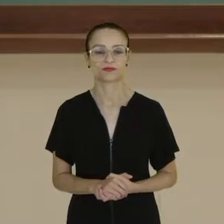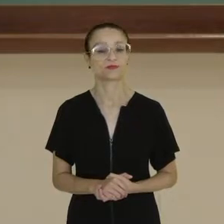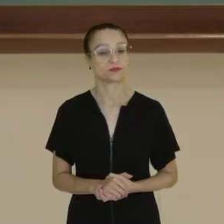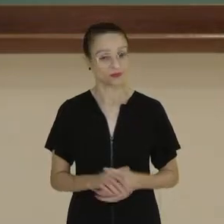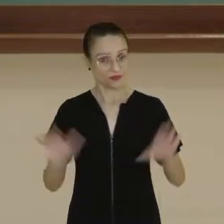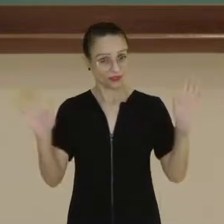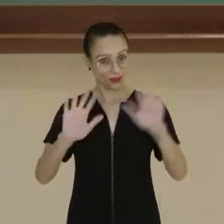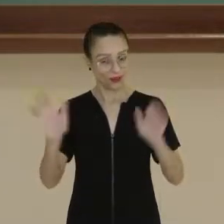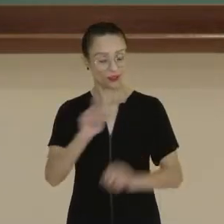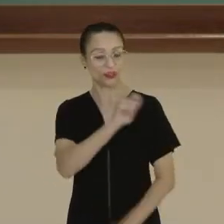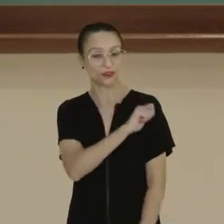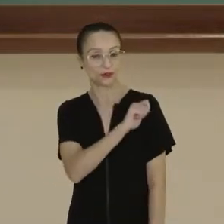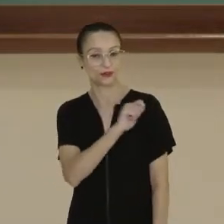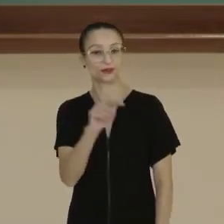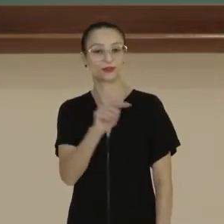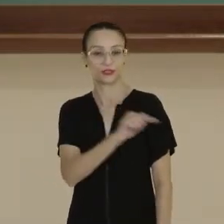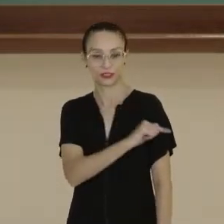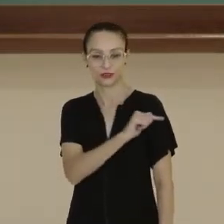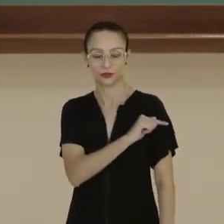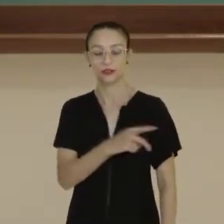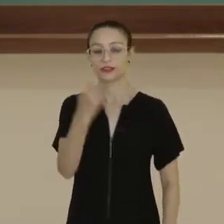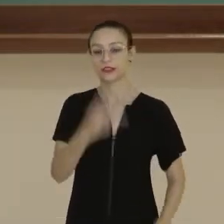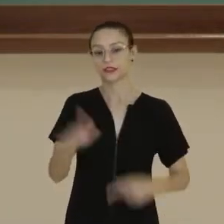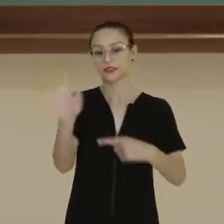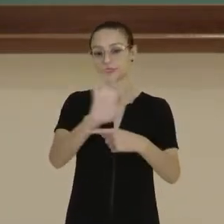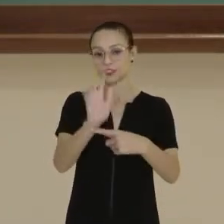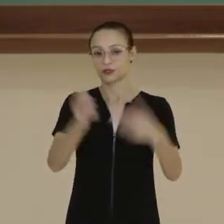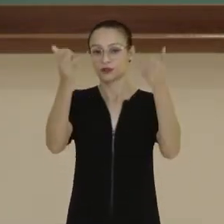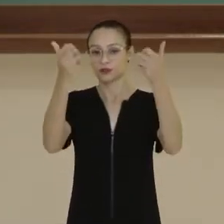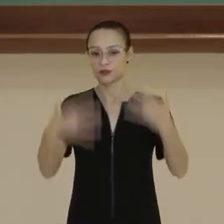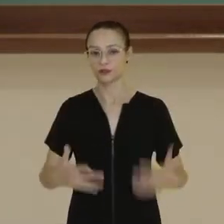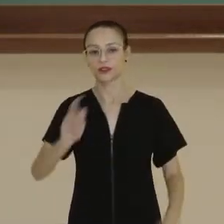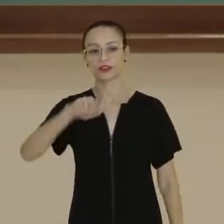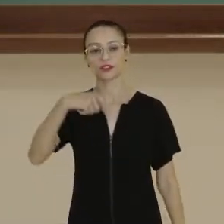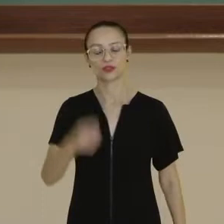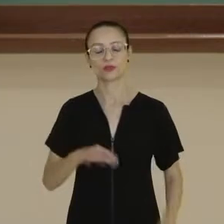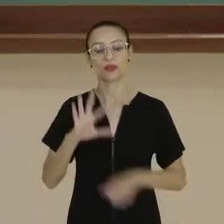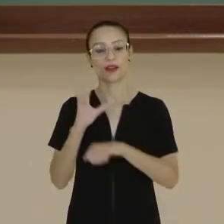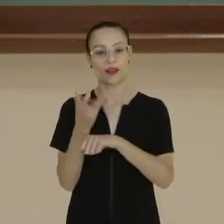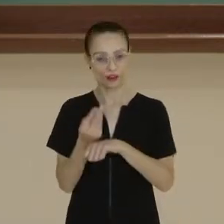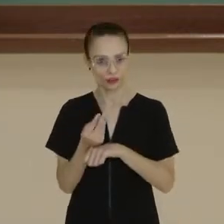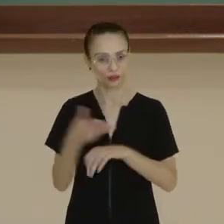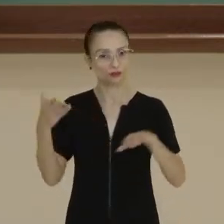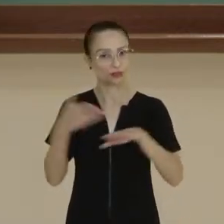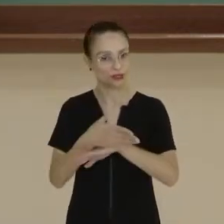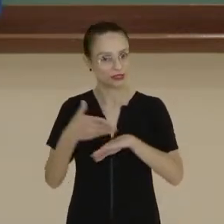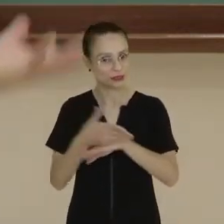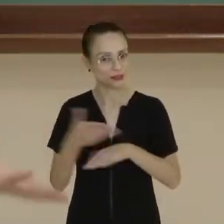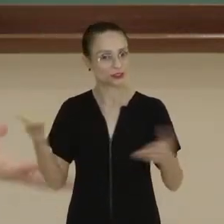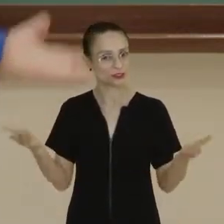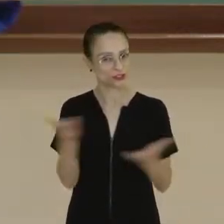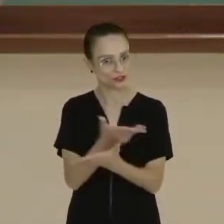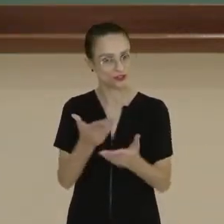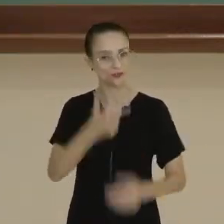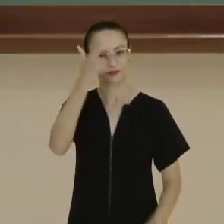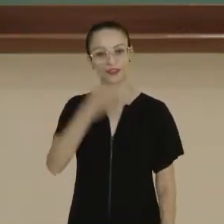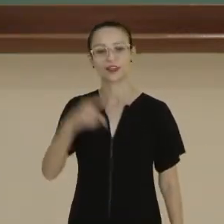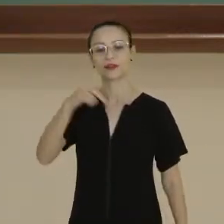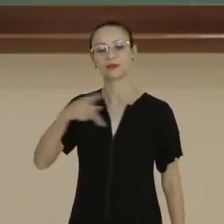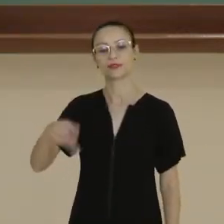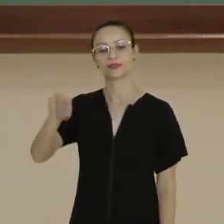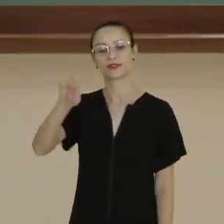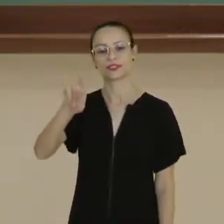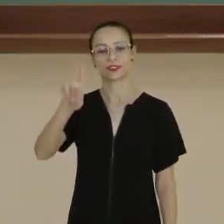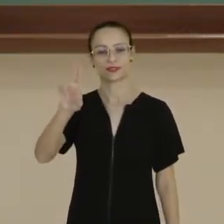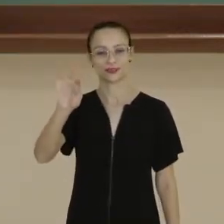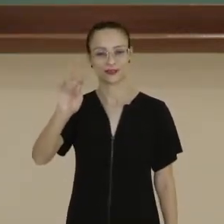Olá, estudantes do sétimo ano! Nesse vídeo nós vamos falar sobre arte participativa. Prof. Rutinei aqui com